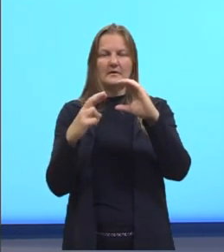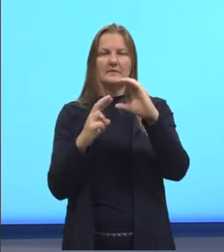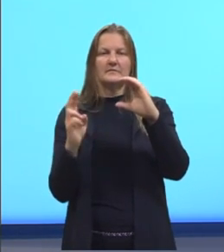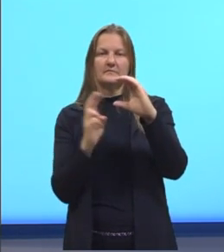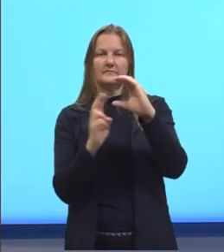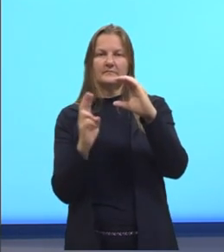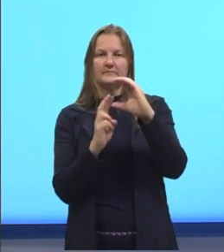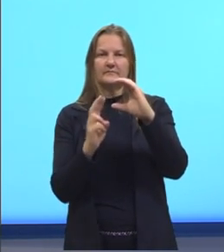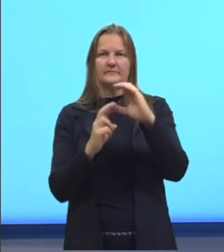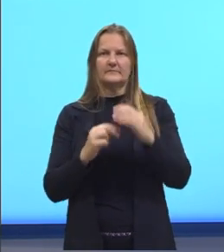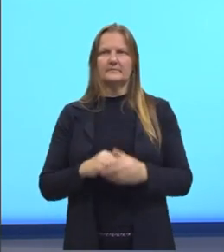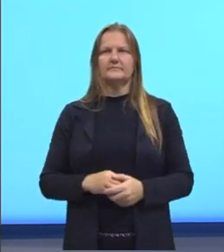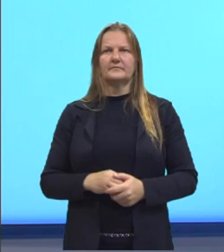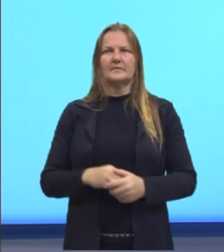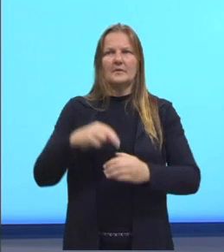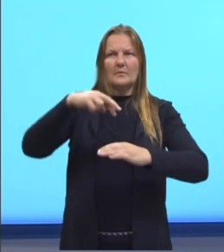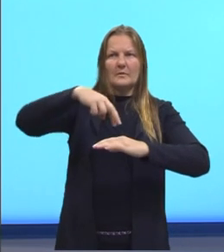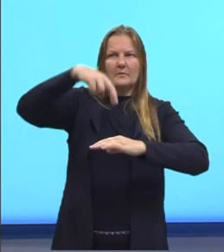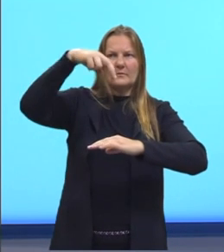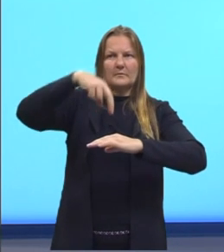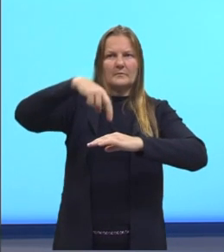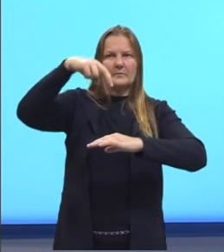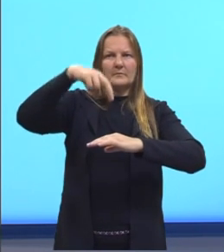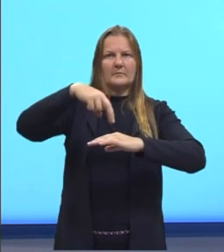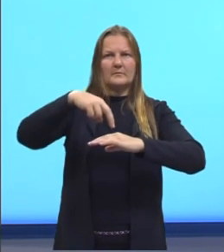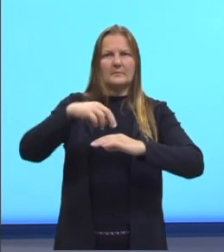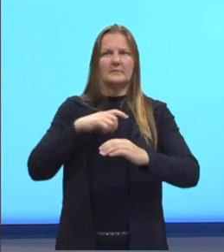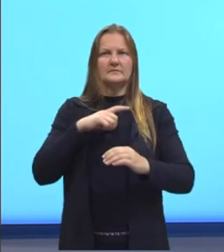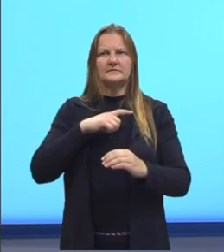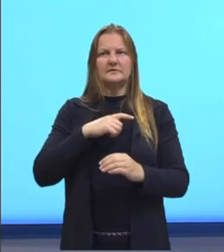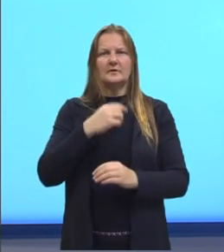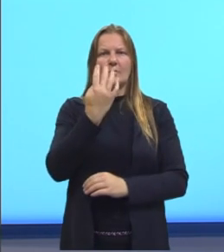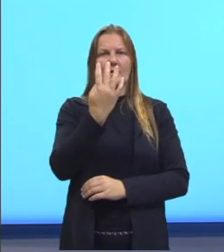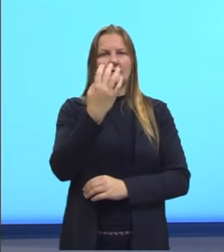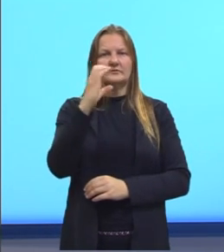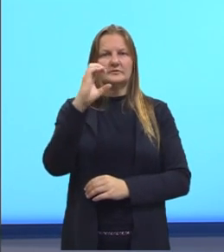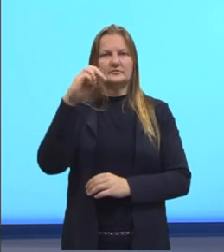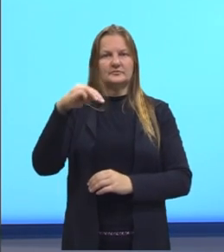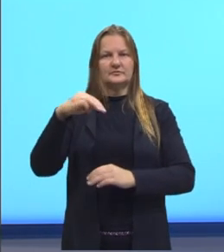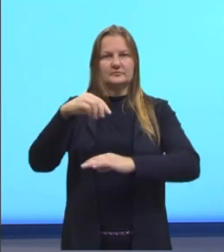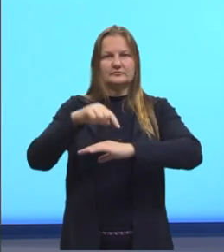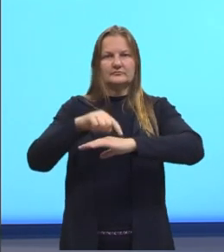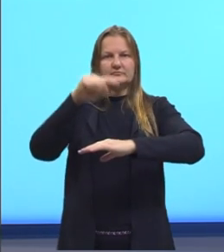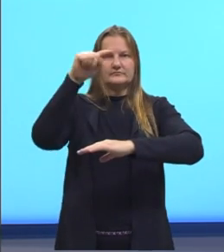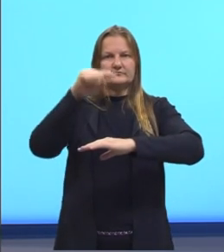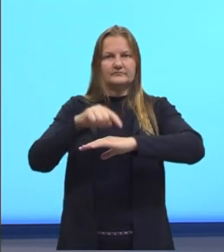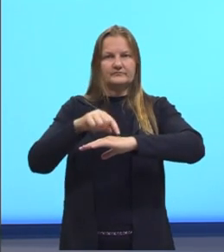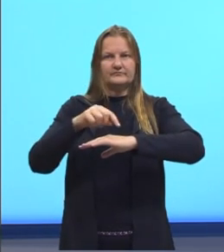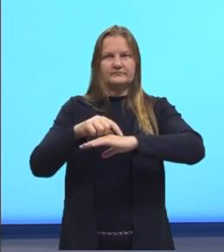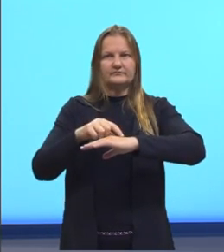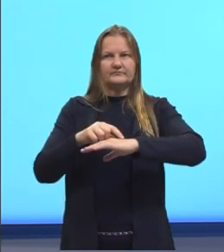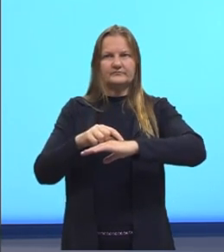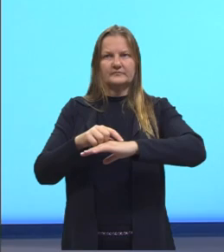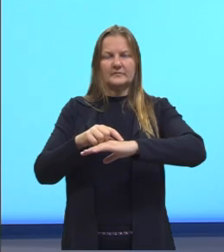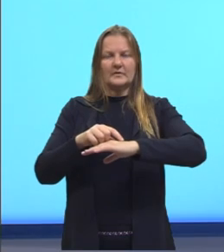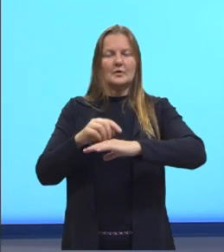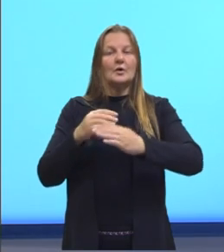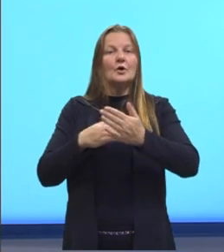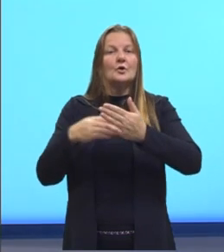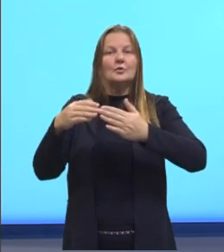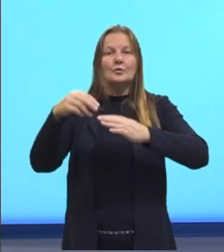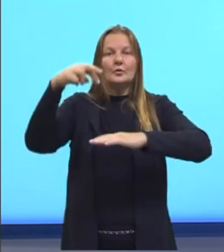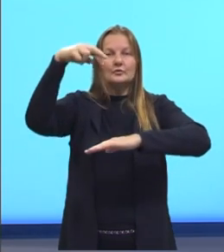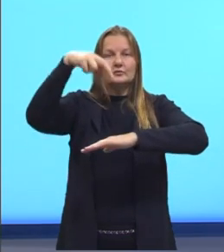nós já seguimos que uma parte deste segmento tinha 4 centímetros e que todo o comprimento do raio